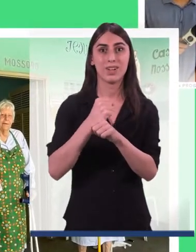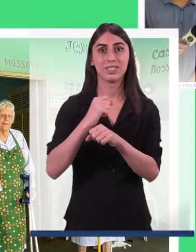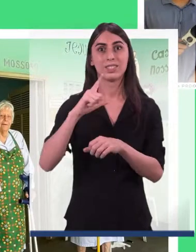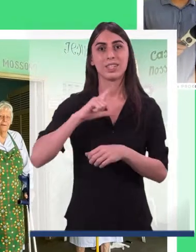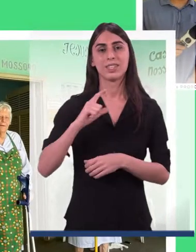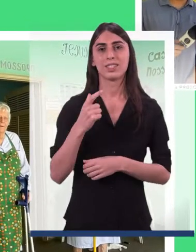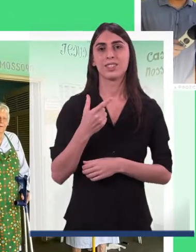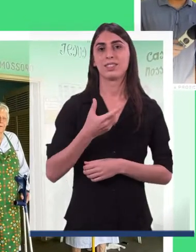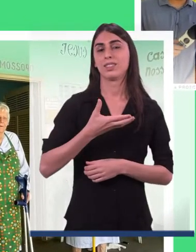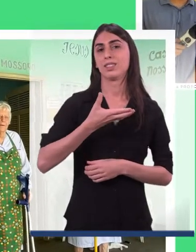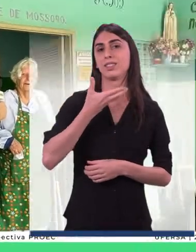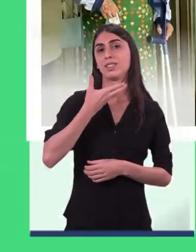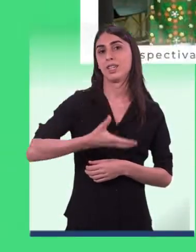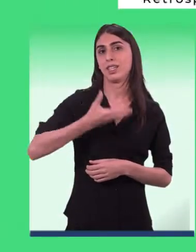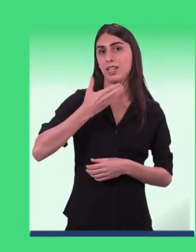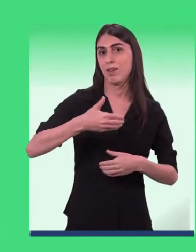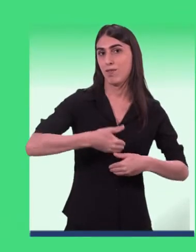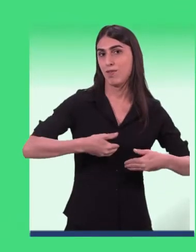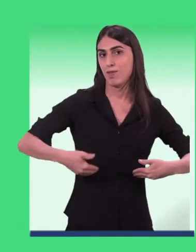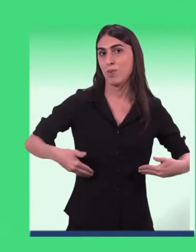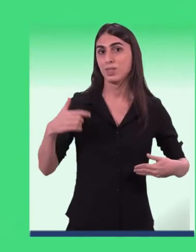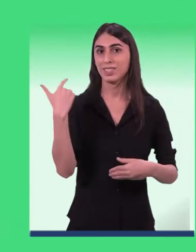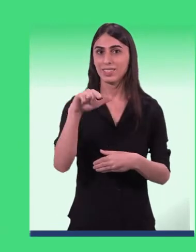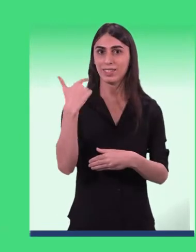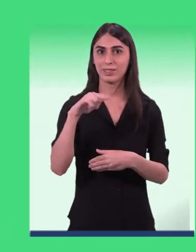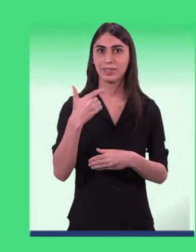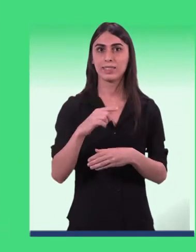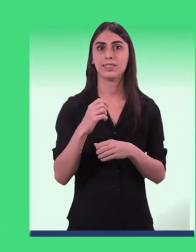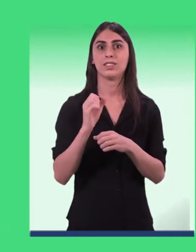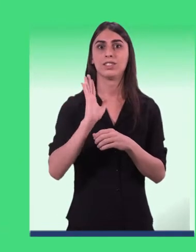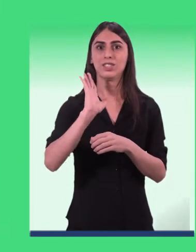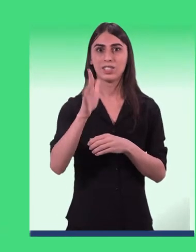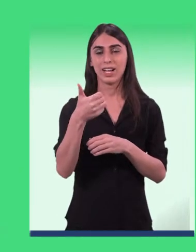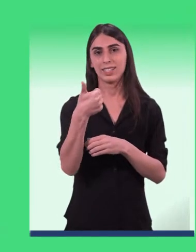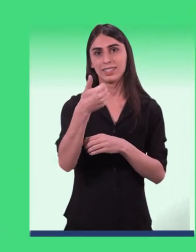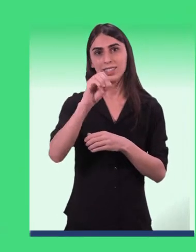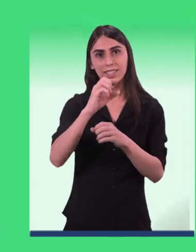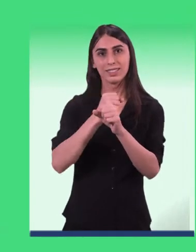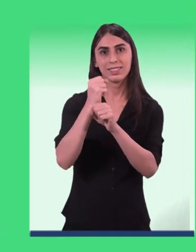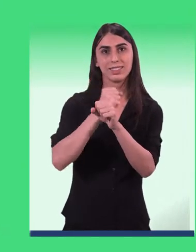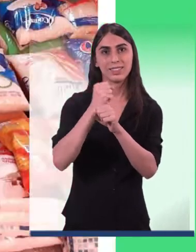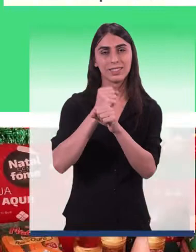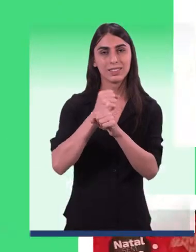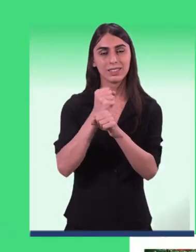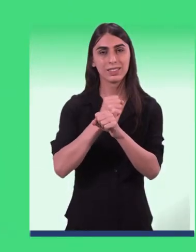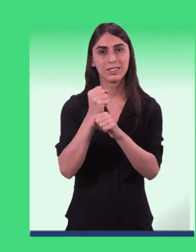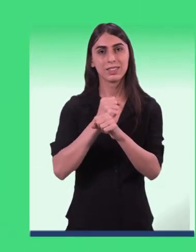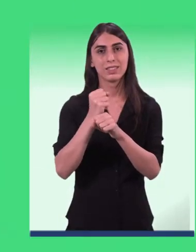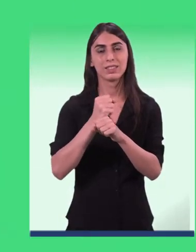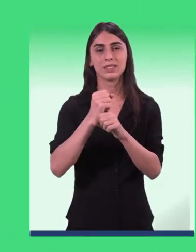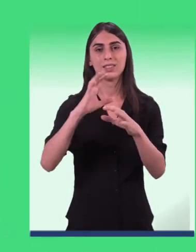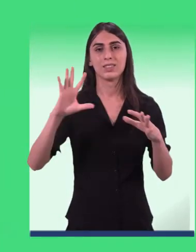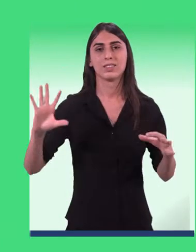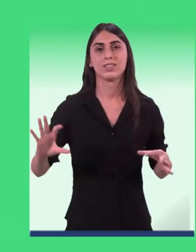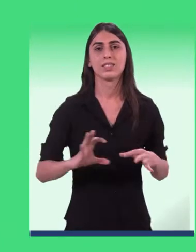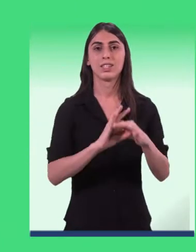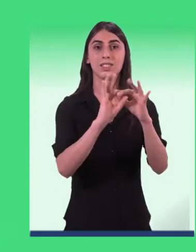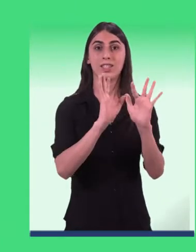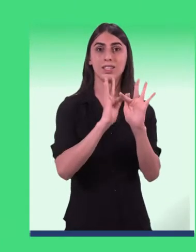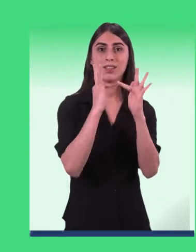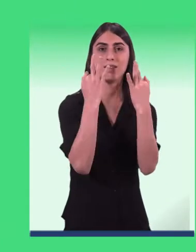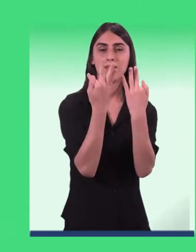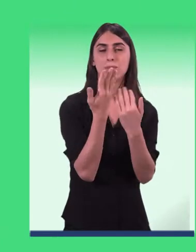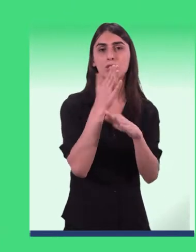promovemos a campanha Natal Sem Fome, que completou 10 anos de realização, proporcionando às famílias em